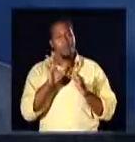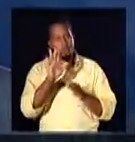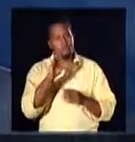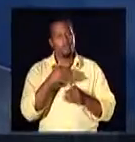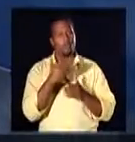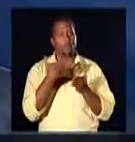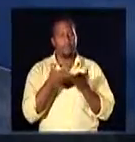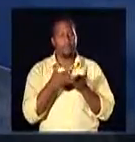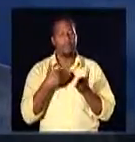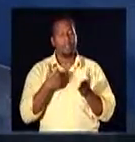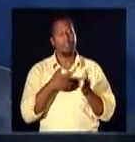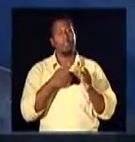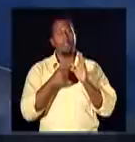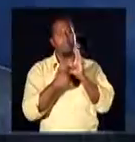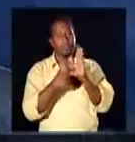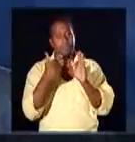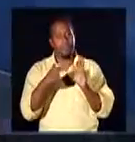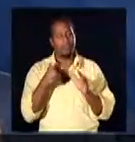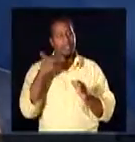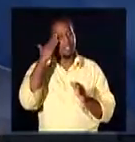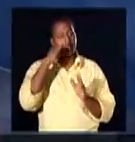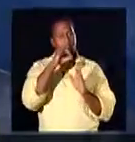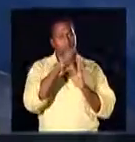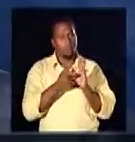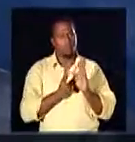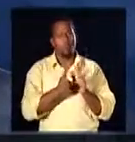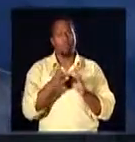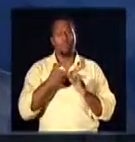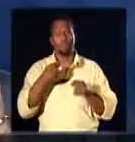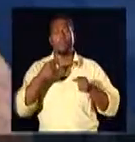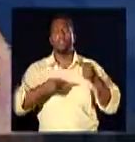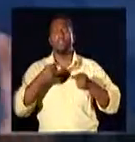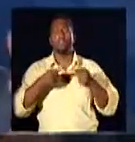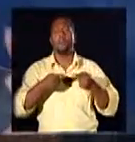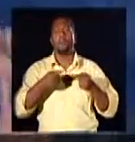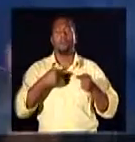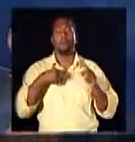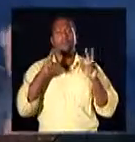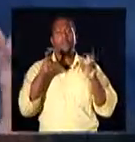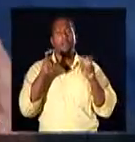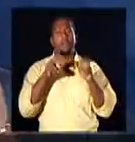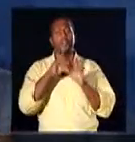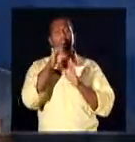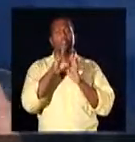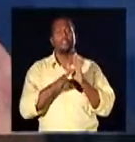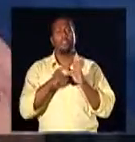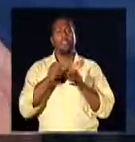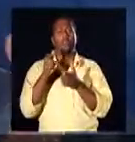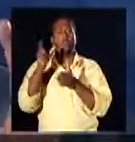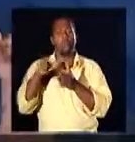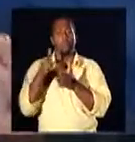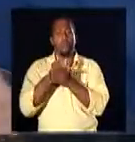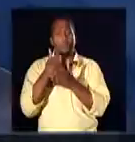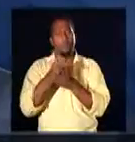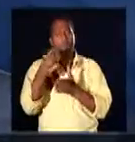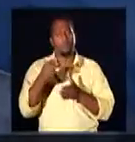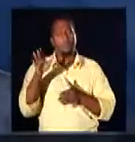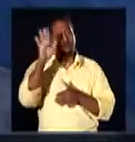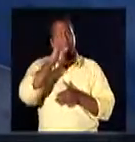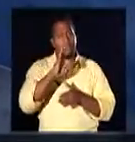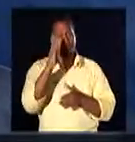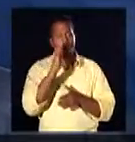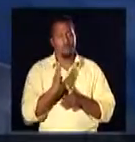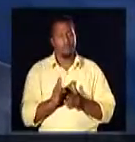Olá a todos, estamos de volta com o programa Entenda Direito, dando sequência ao nosso debate acerca do tema Direito do Consumidor e as relações consumiristas no Brasil.